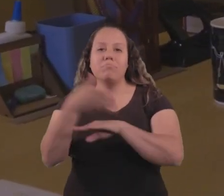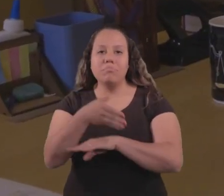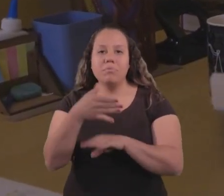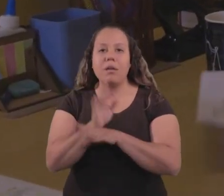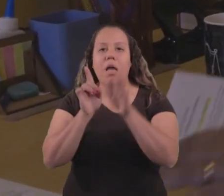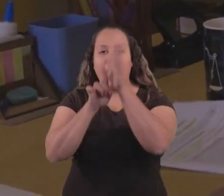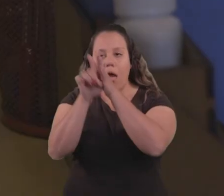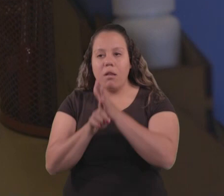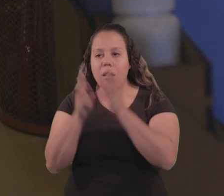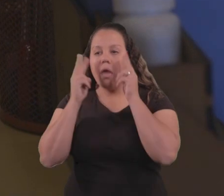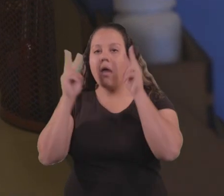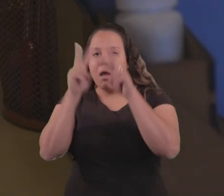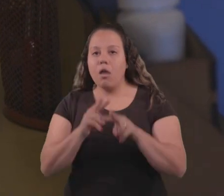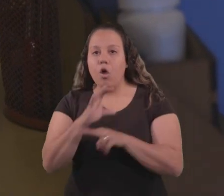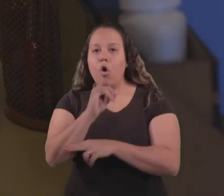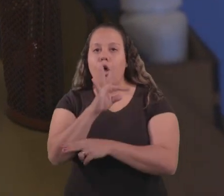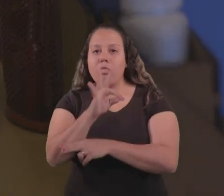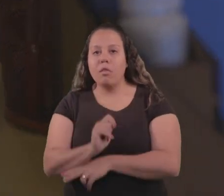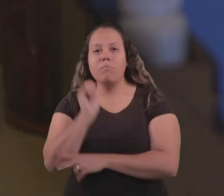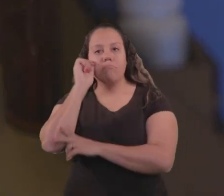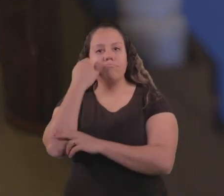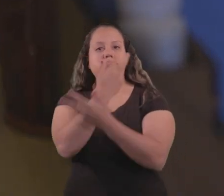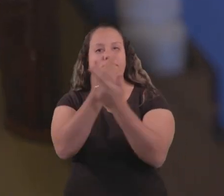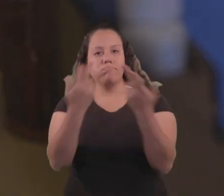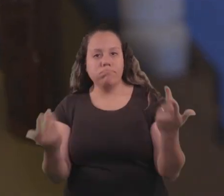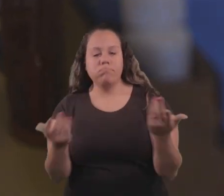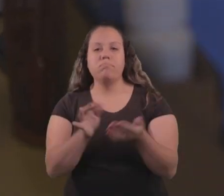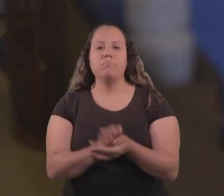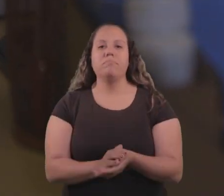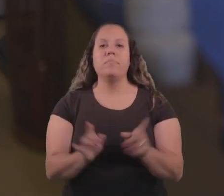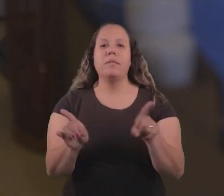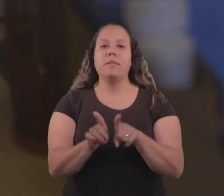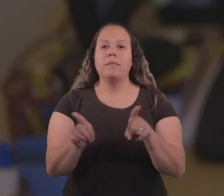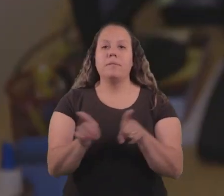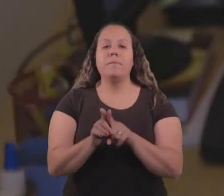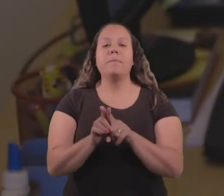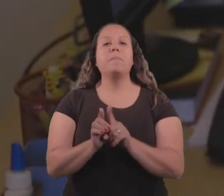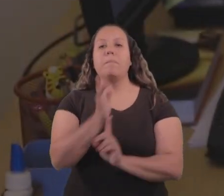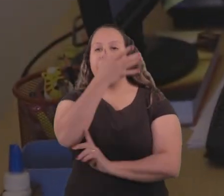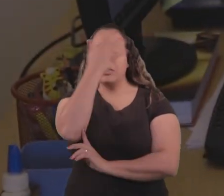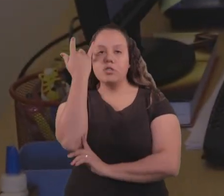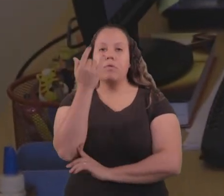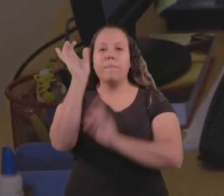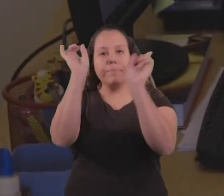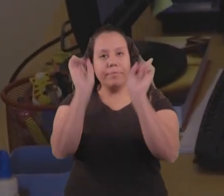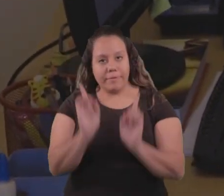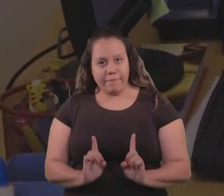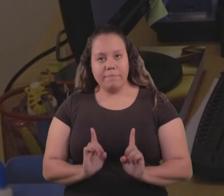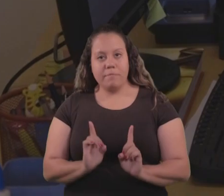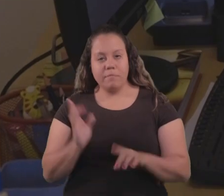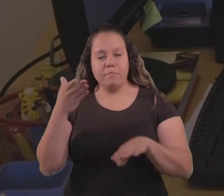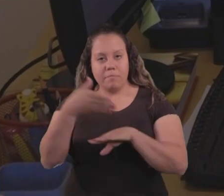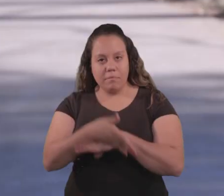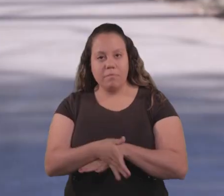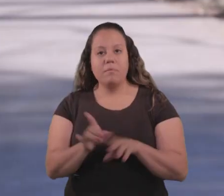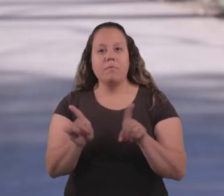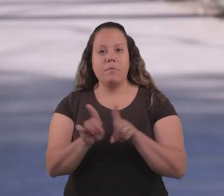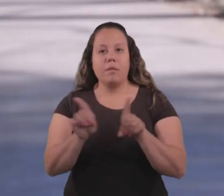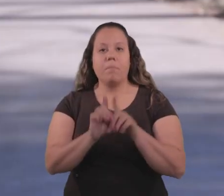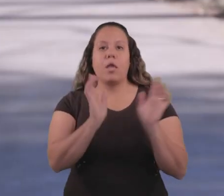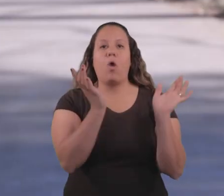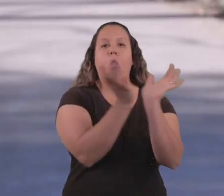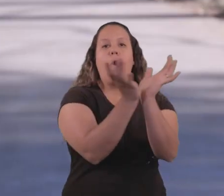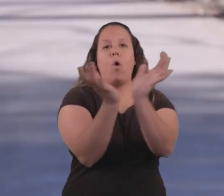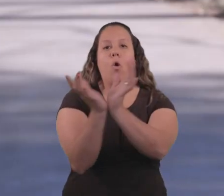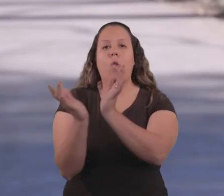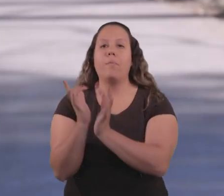ingressos, análise de quadros raciais. Trabalhamos também com a questão das pessoas com deficiência. Atua também com os